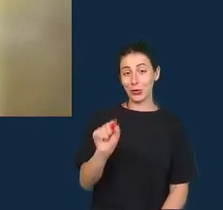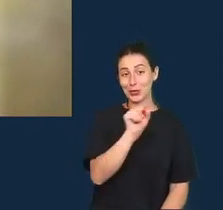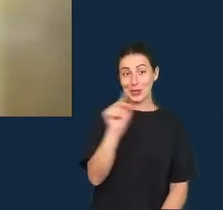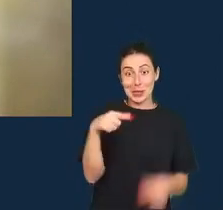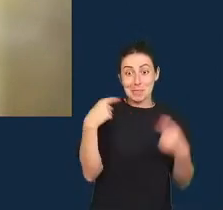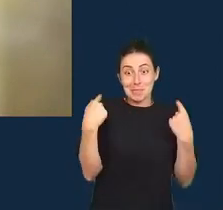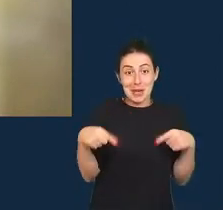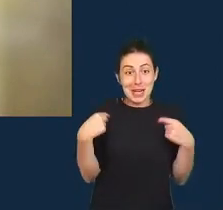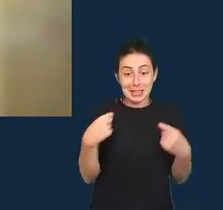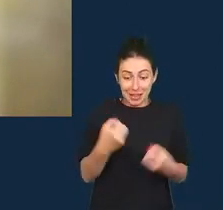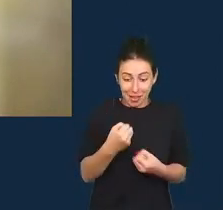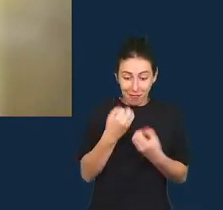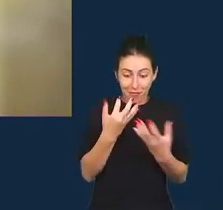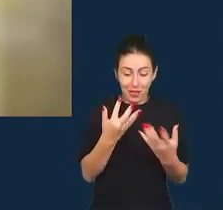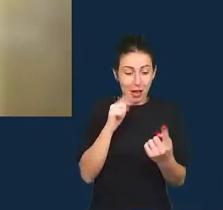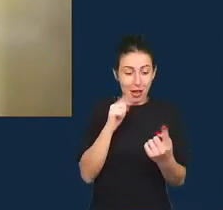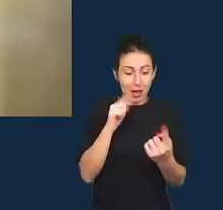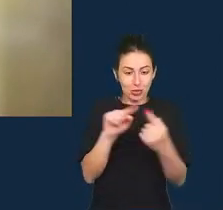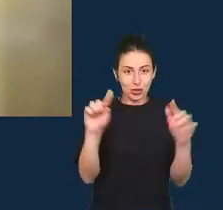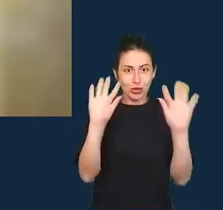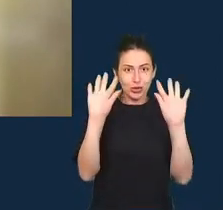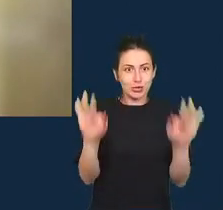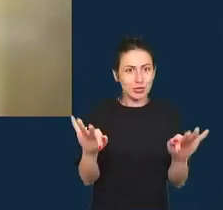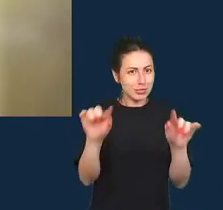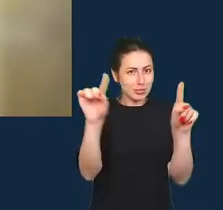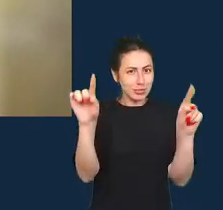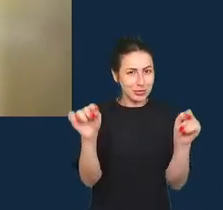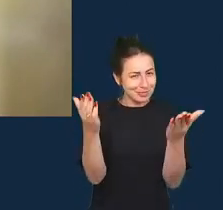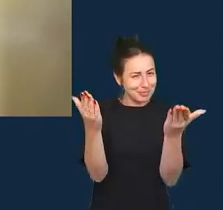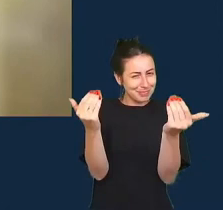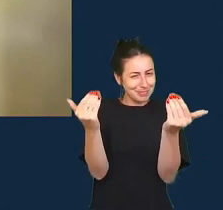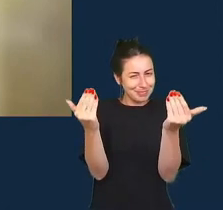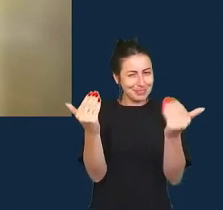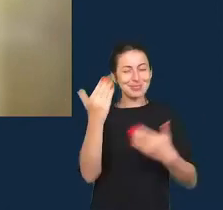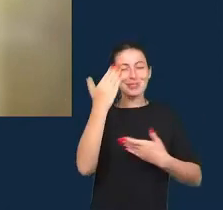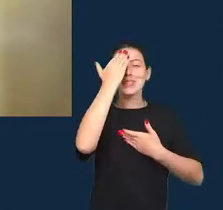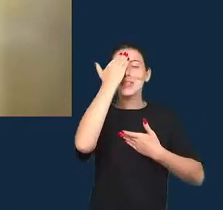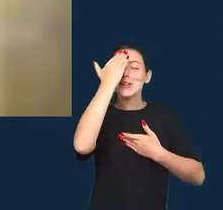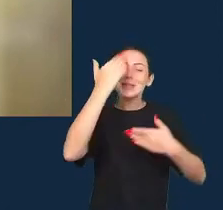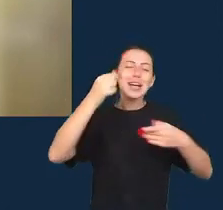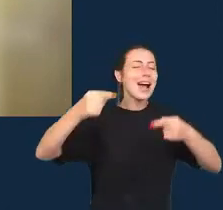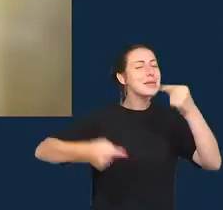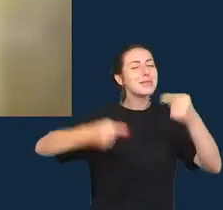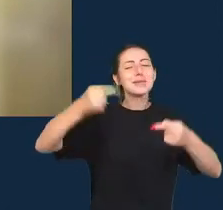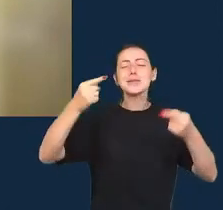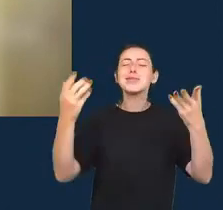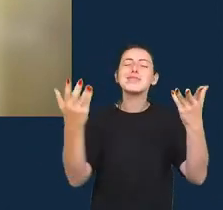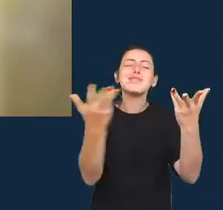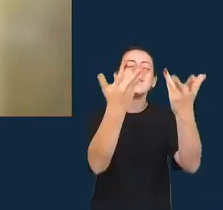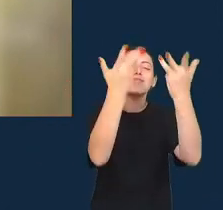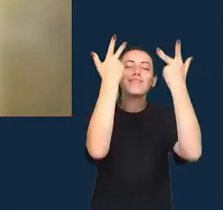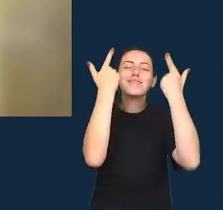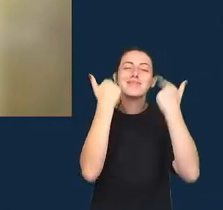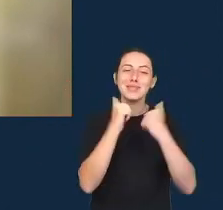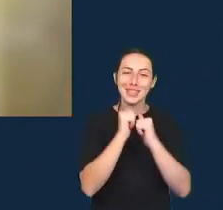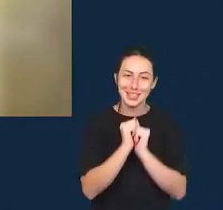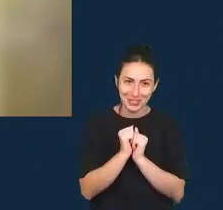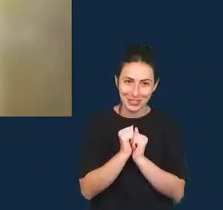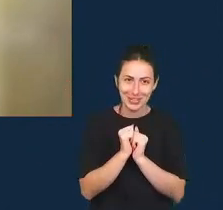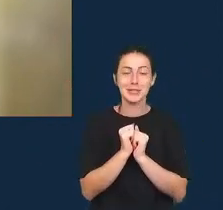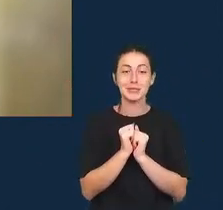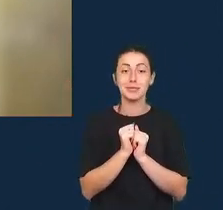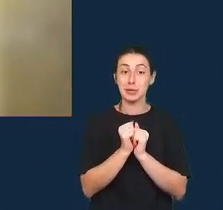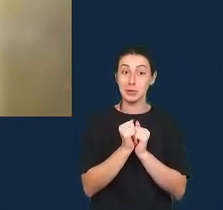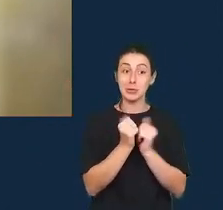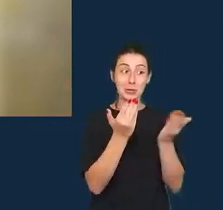fecharmos a sessão encerrarmos a sessão muito obrigada mais uma vez por essa discussão maravilhosa e eu vou começar com a